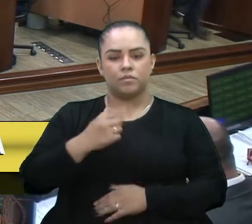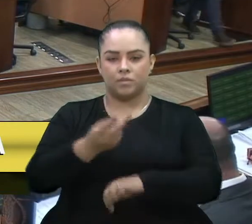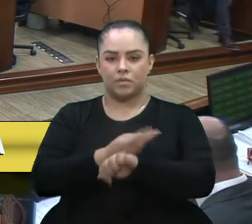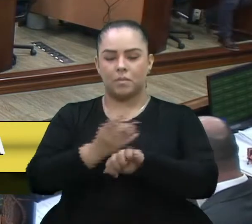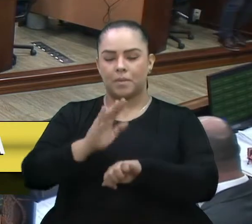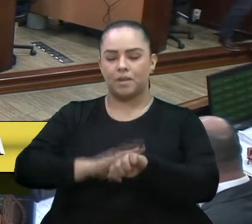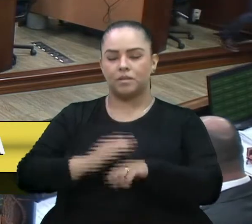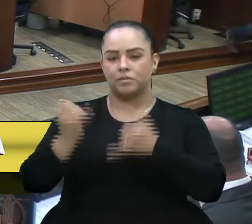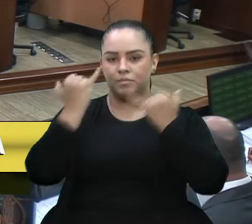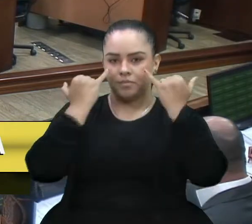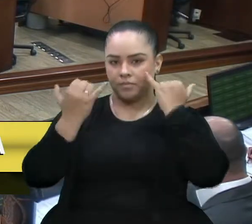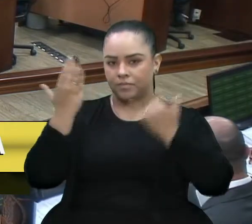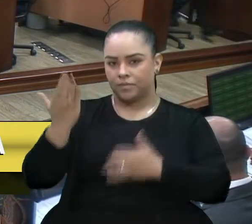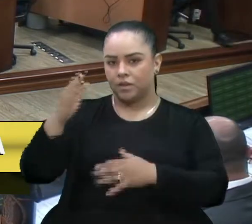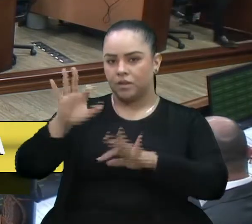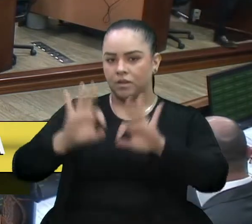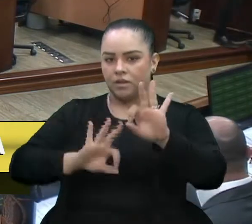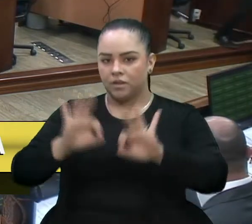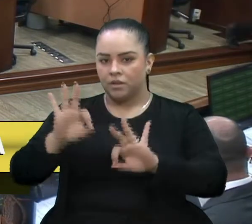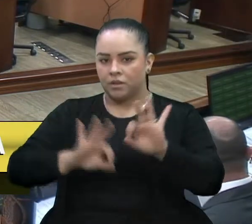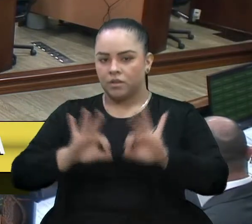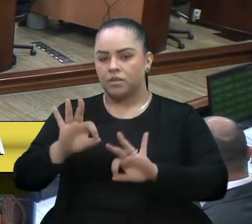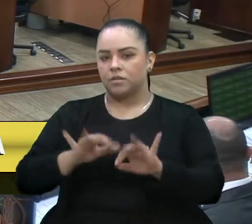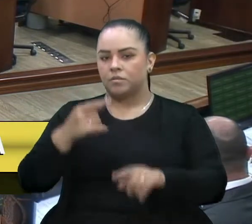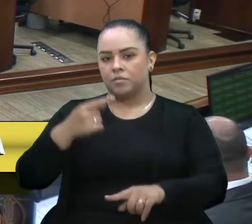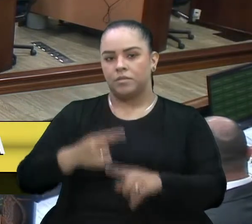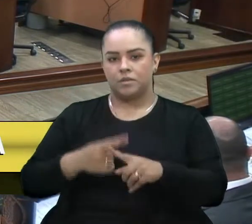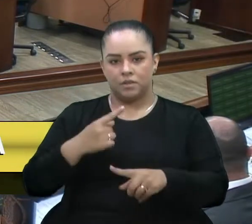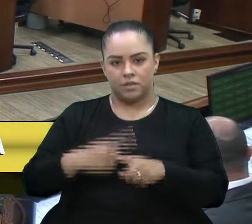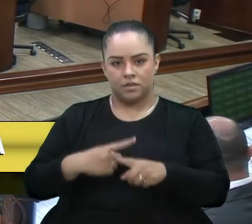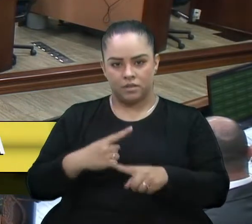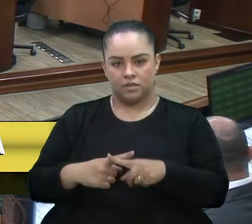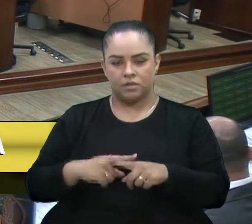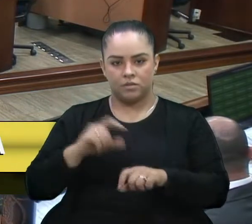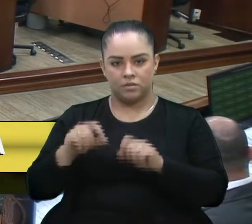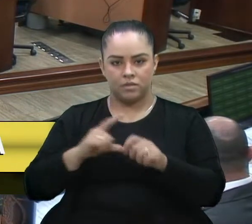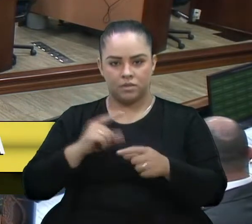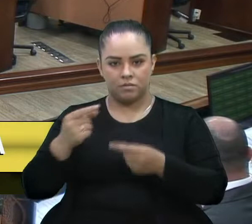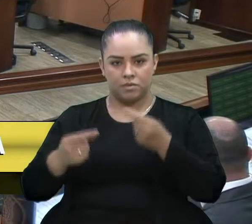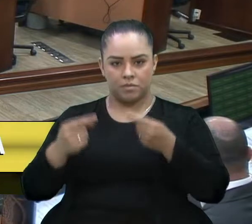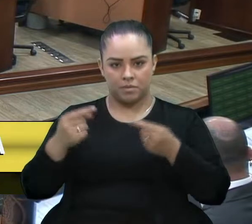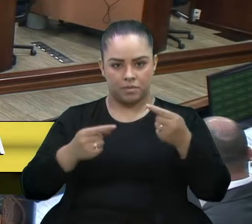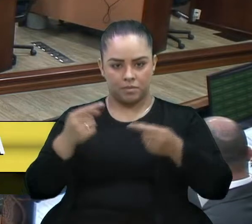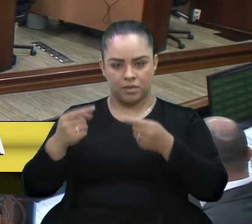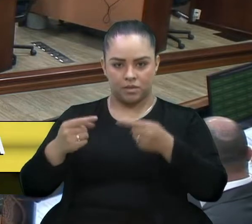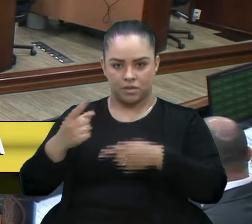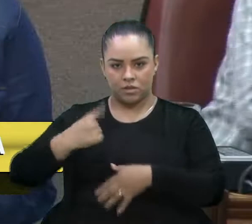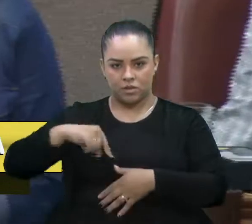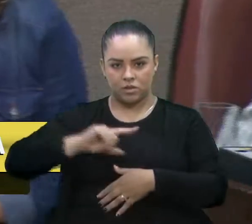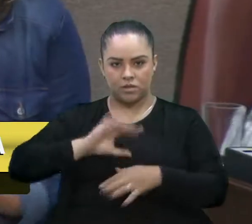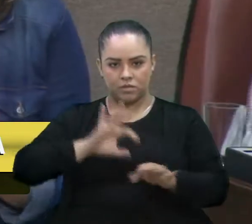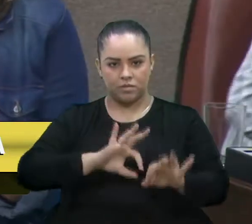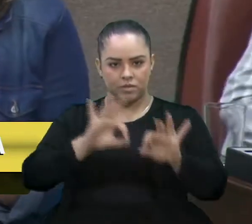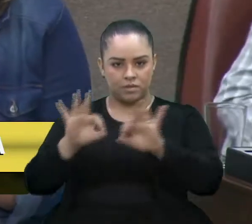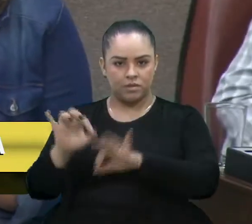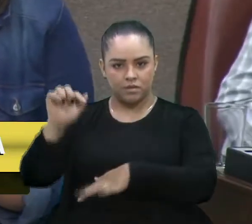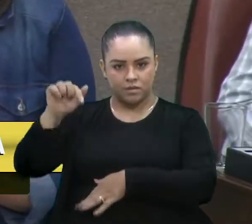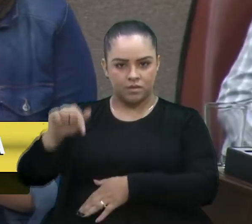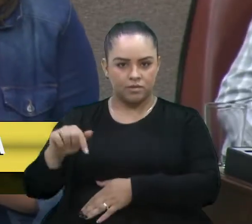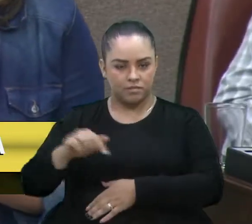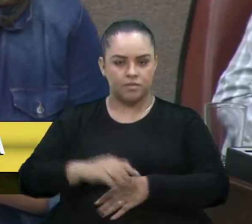informações sobre esse projeto, em função de que, no debate do plano diretor, como nós acompanhamos aqui, inclusive,